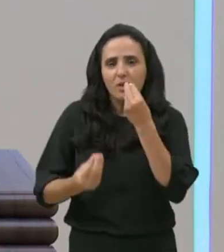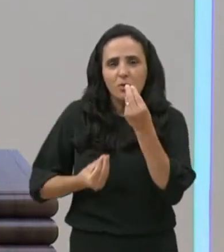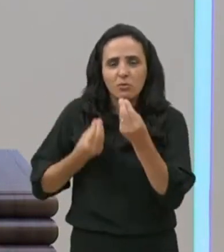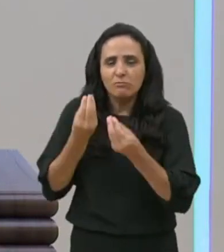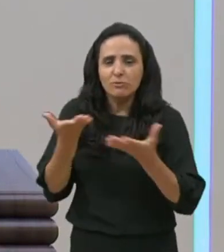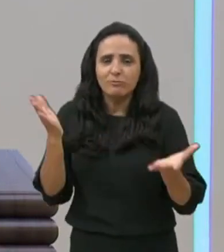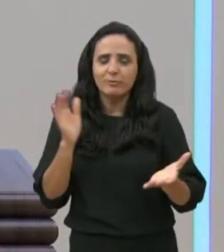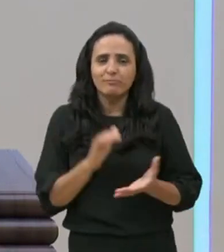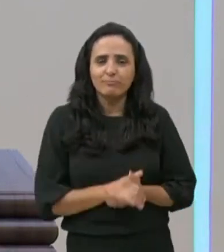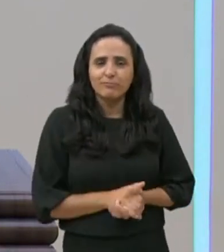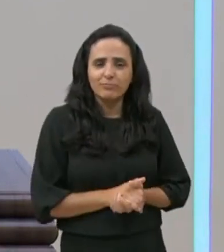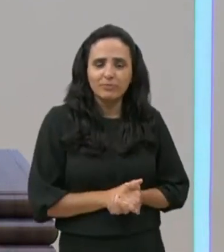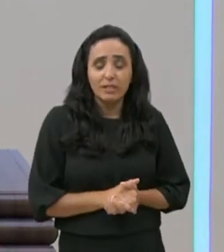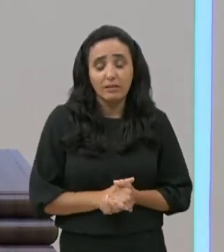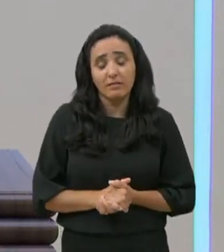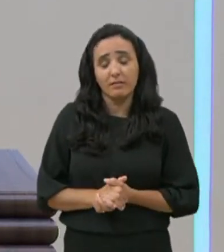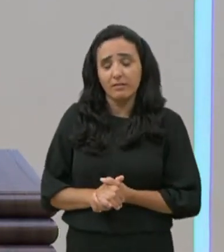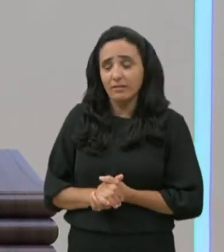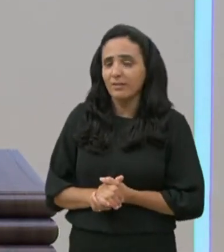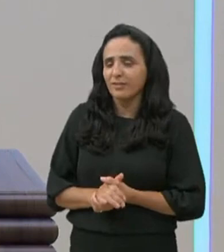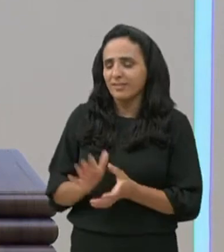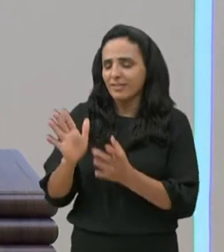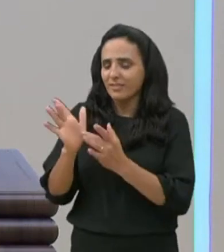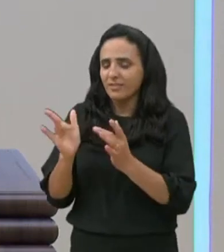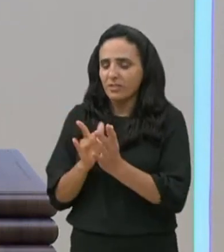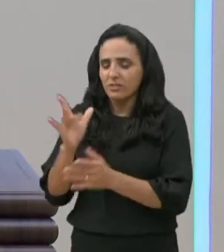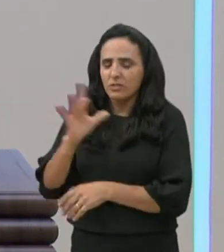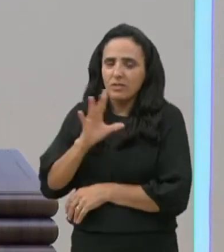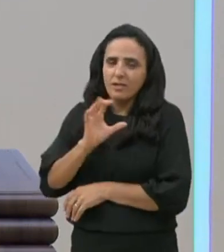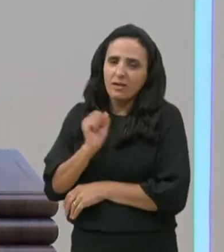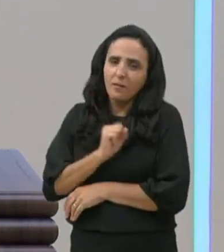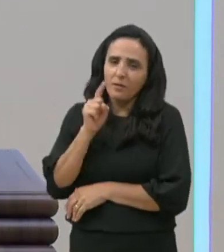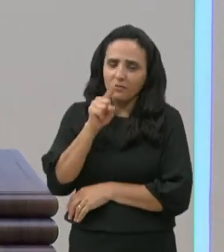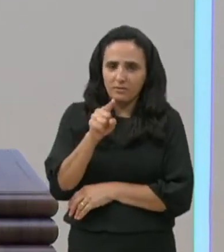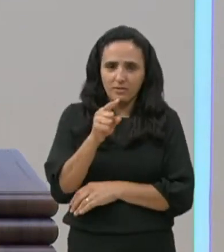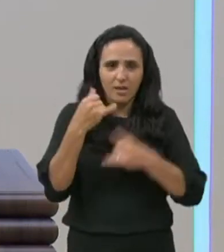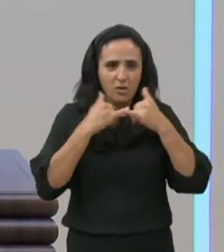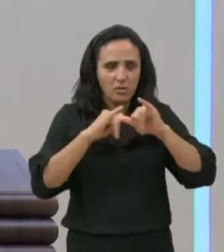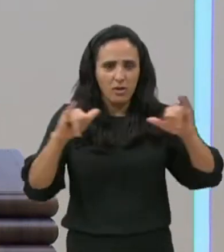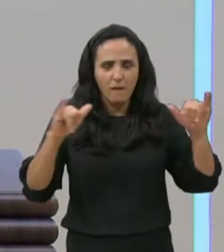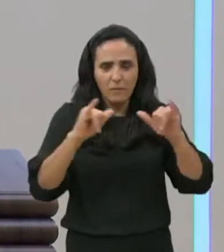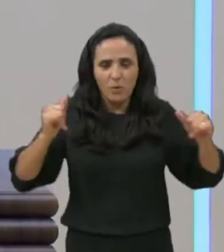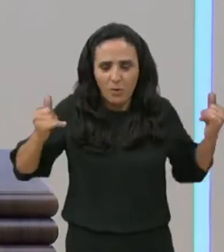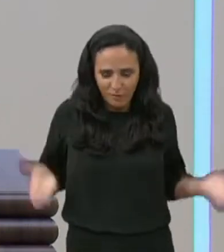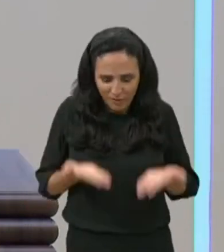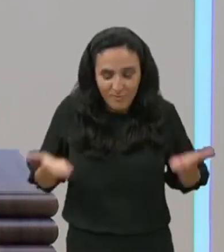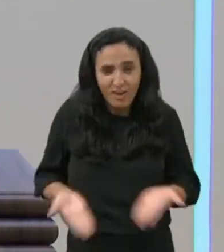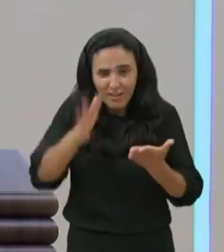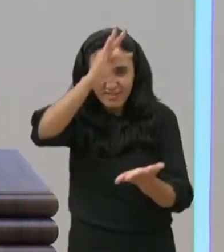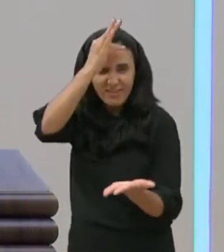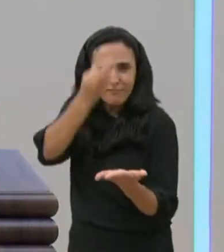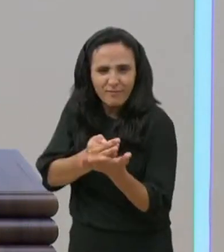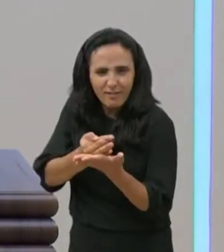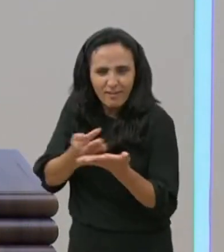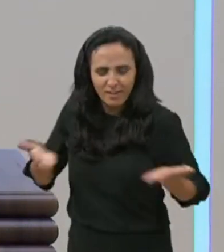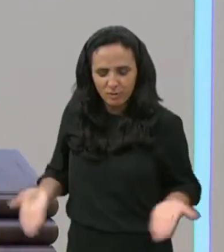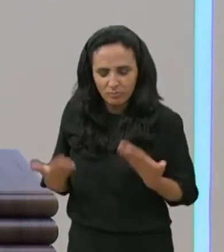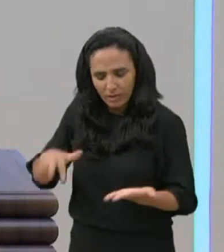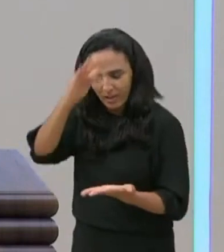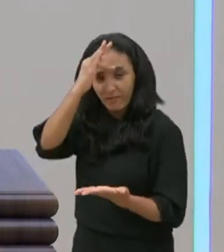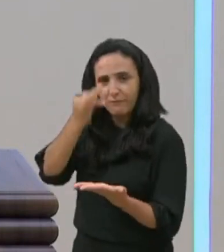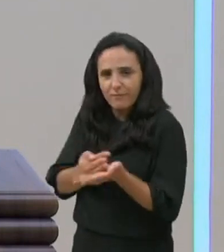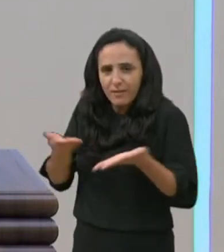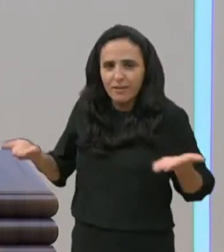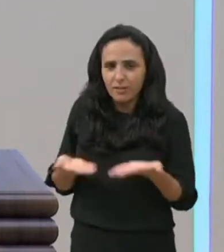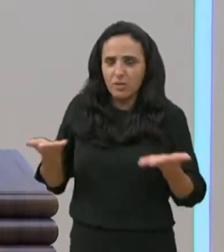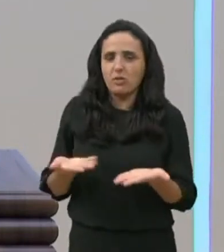coisa, que o Senhor Jesus honra, é a tua fé, é a nossa fé, eu quero nesta noite, estimular a tua fé, para esta situação, que